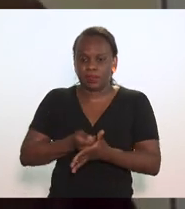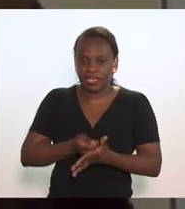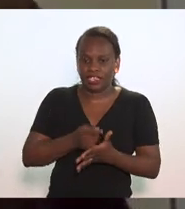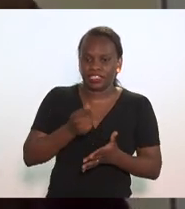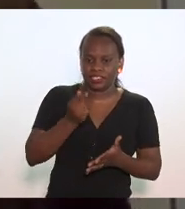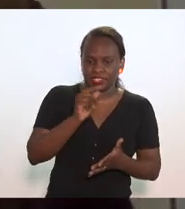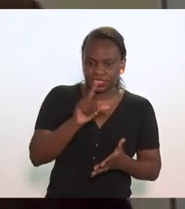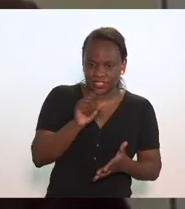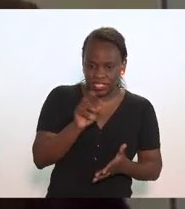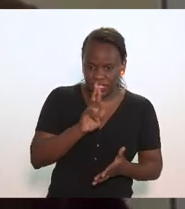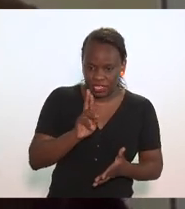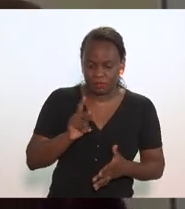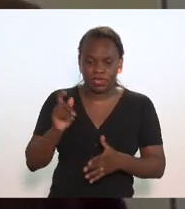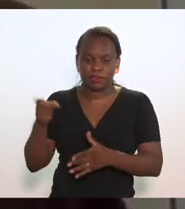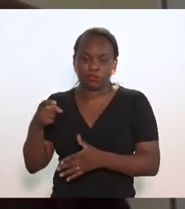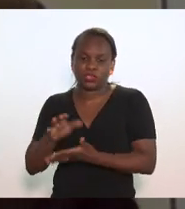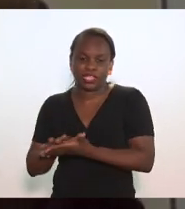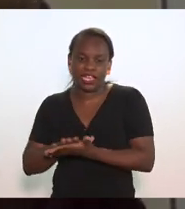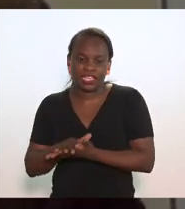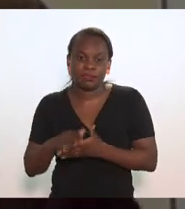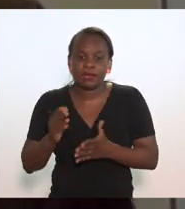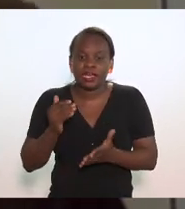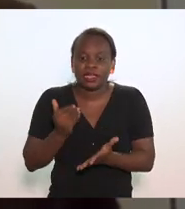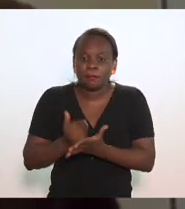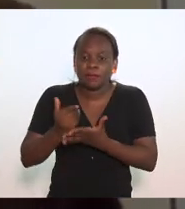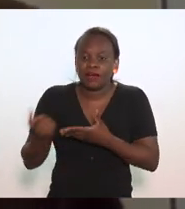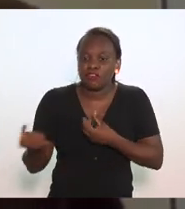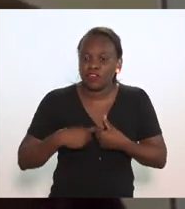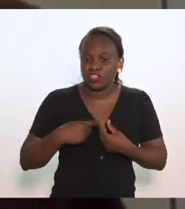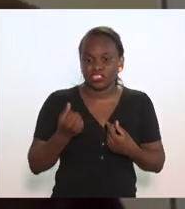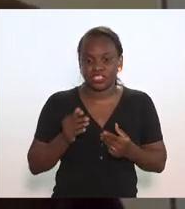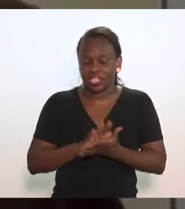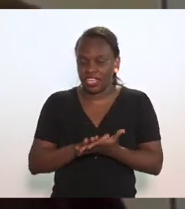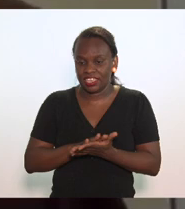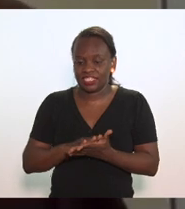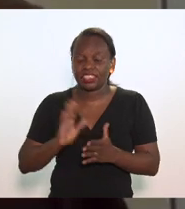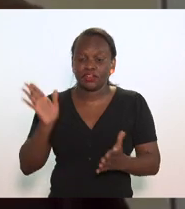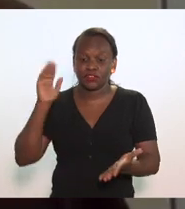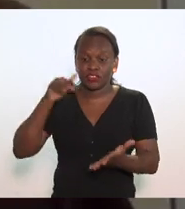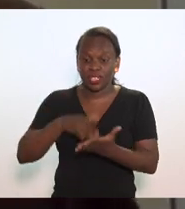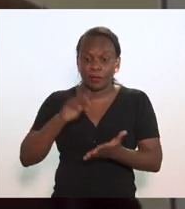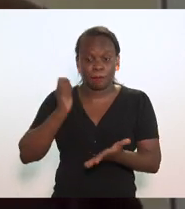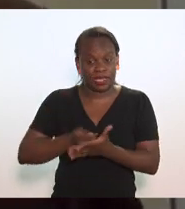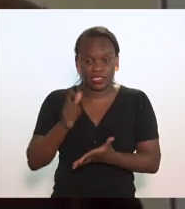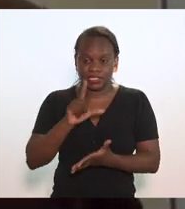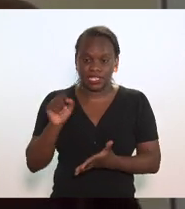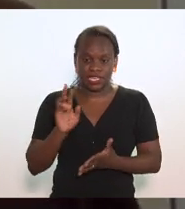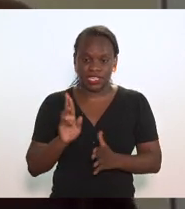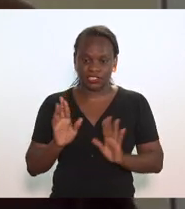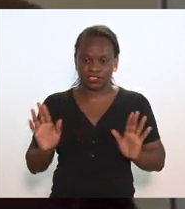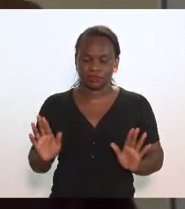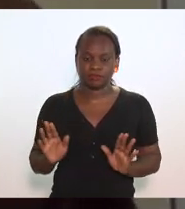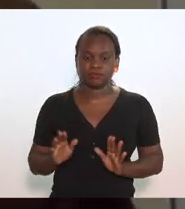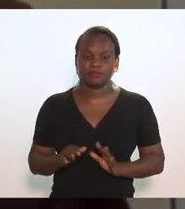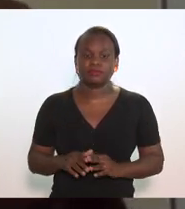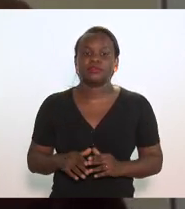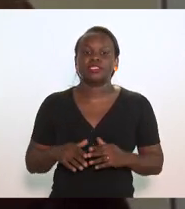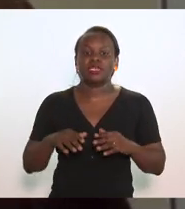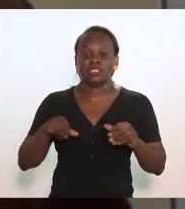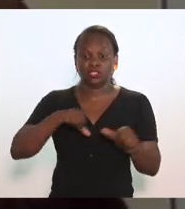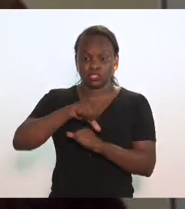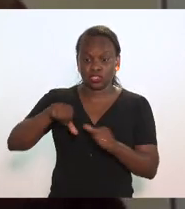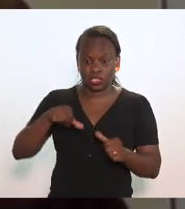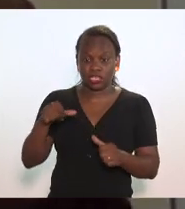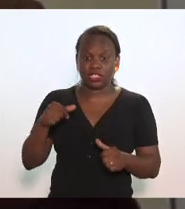imposto, mas não tem nada de crédito a recuperar. Então, o custo final desse produto é de R$100. A